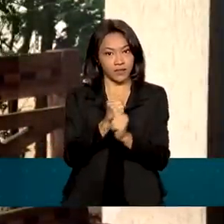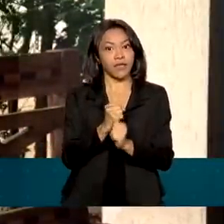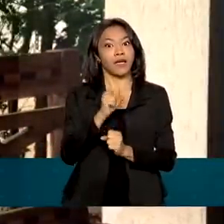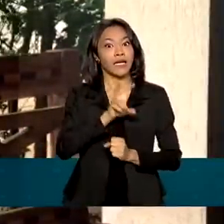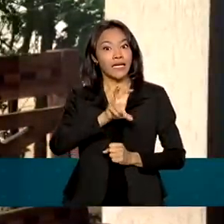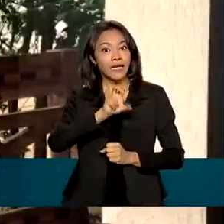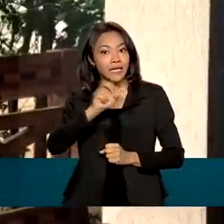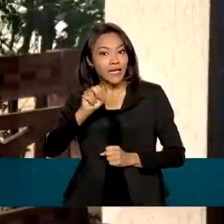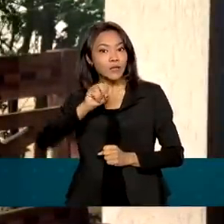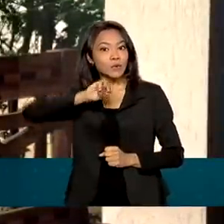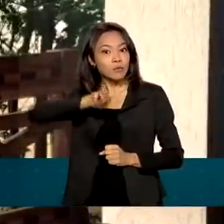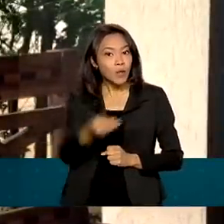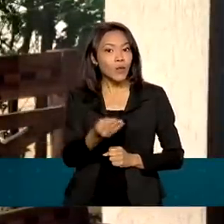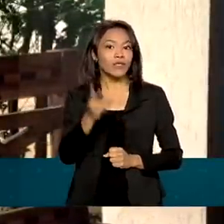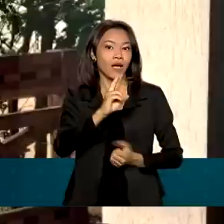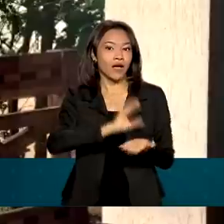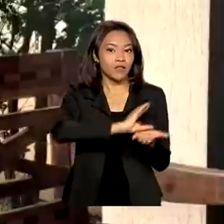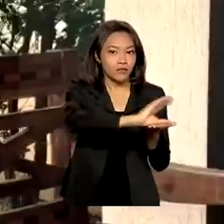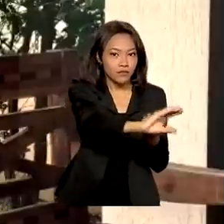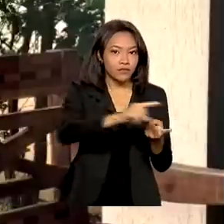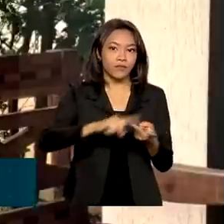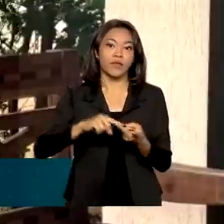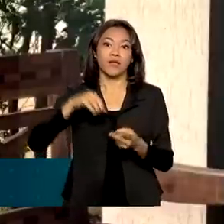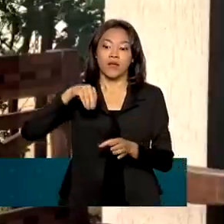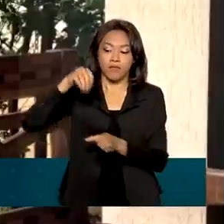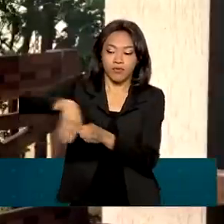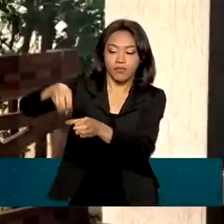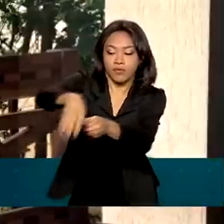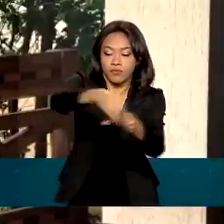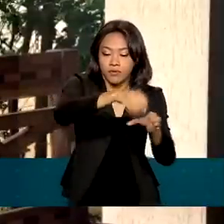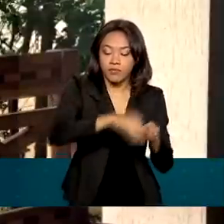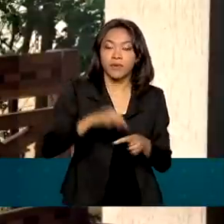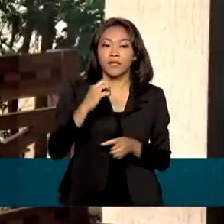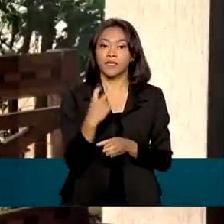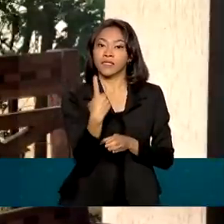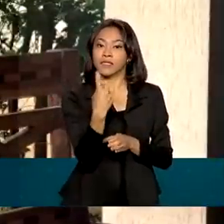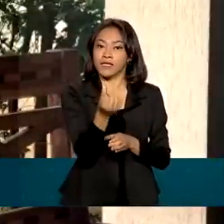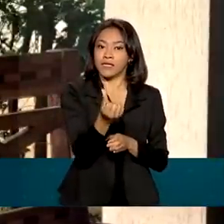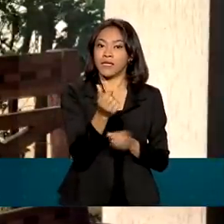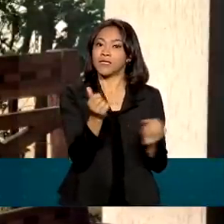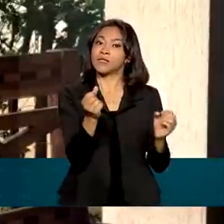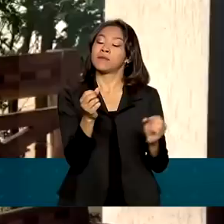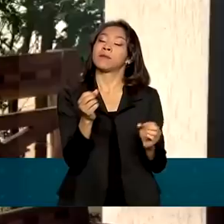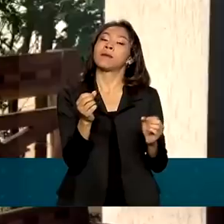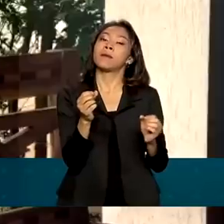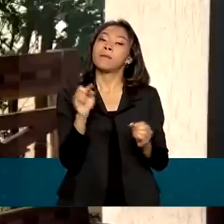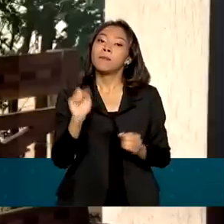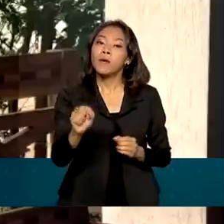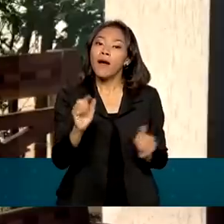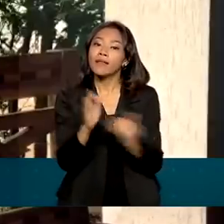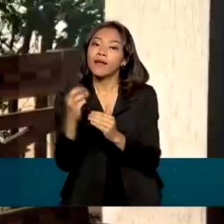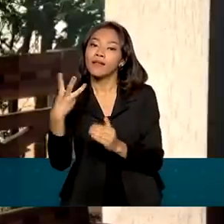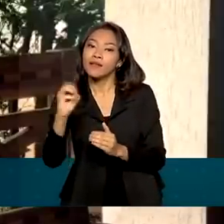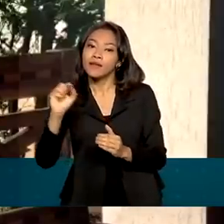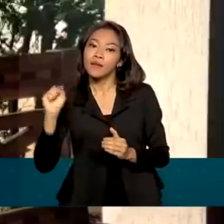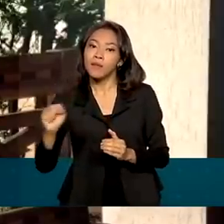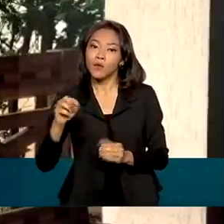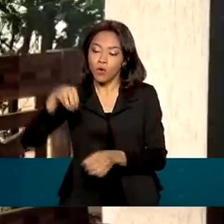de reais, reflorestar entre 16 mil a 33 mil hectares, para renovar